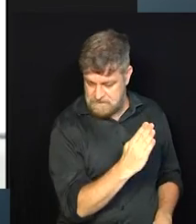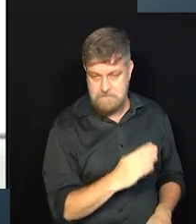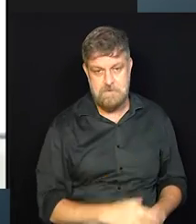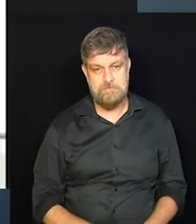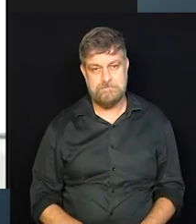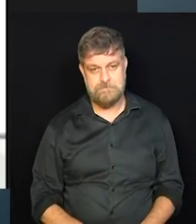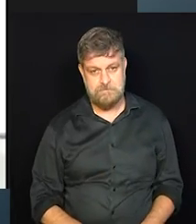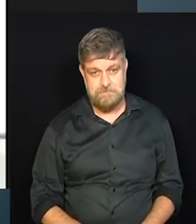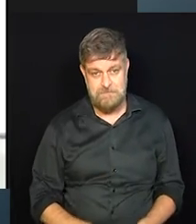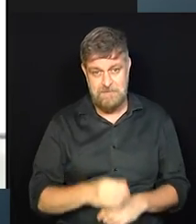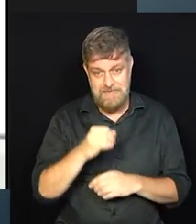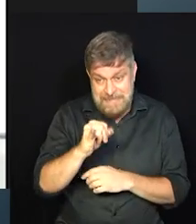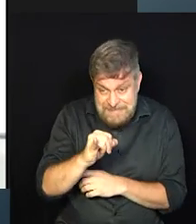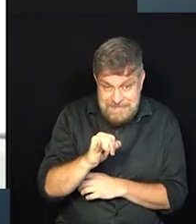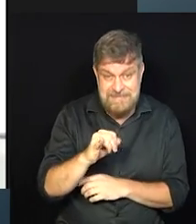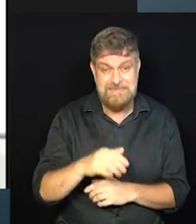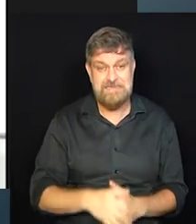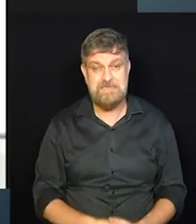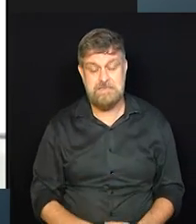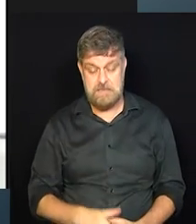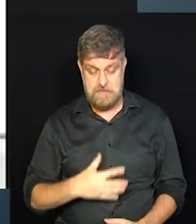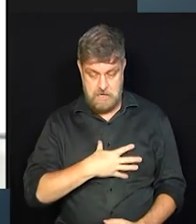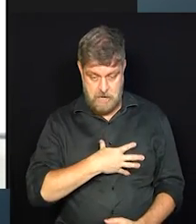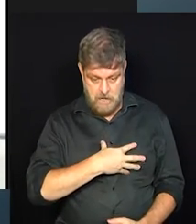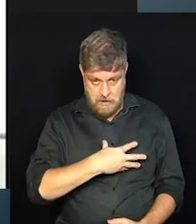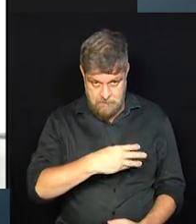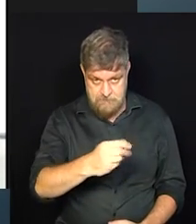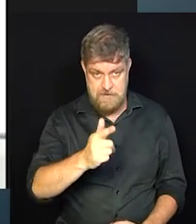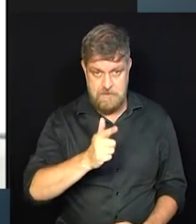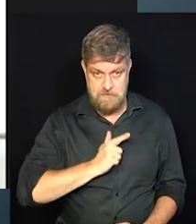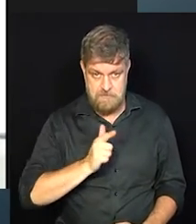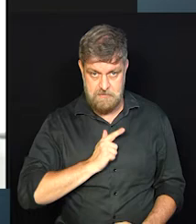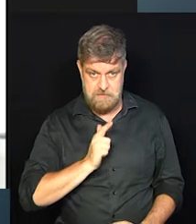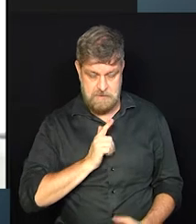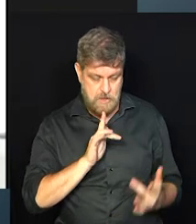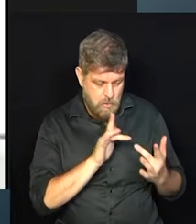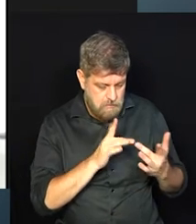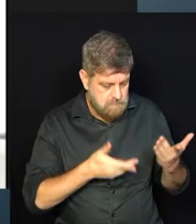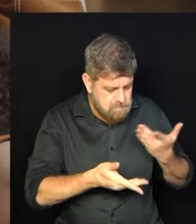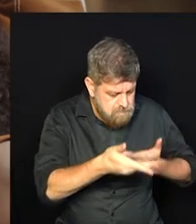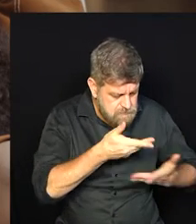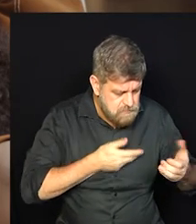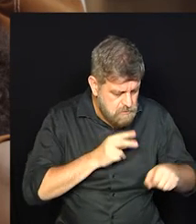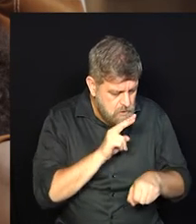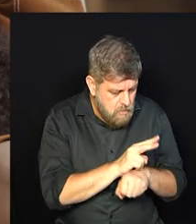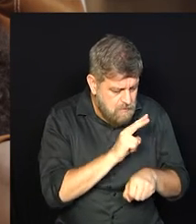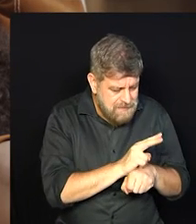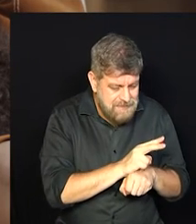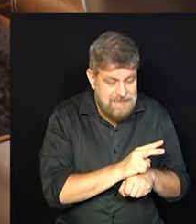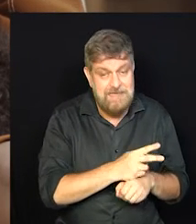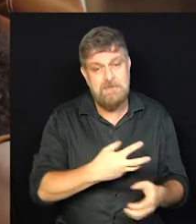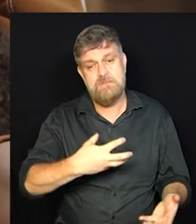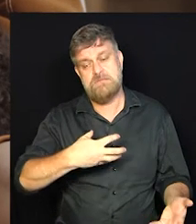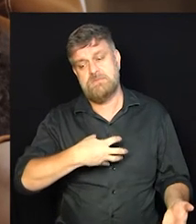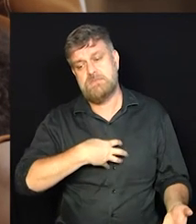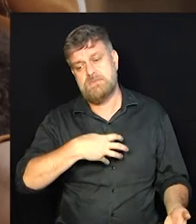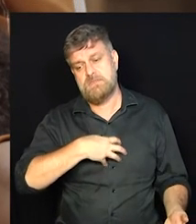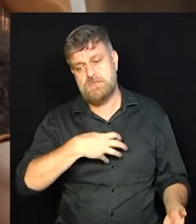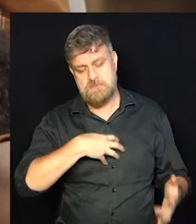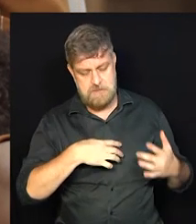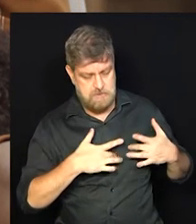Então, uma vez que ela tem um filho e que ela quer se dedicar a esse filho e que ela tem todo esse sentimento